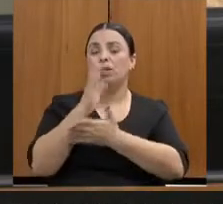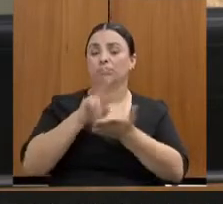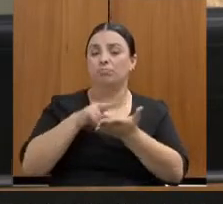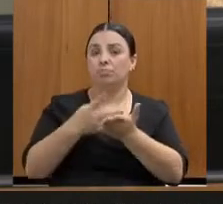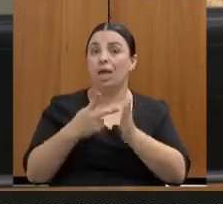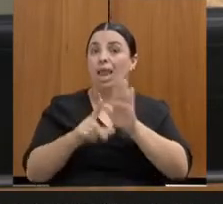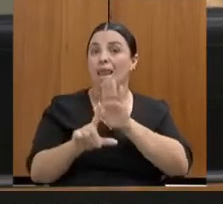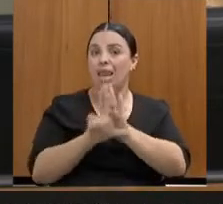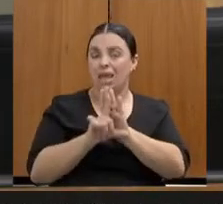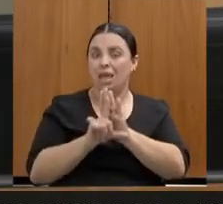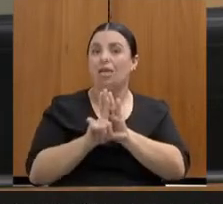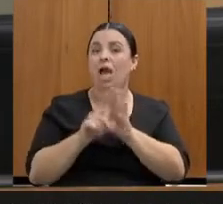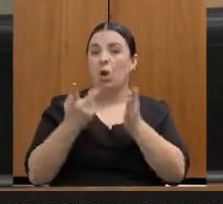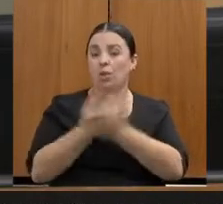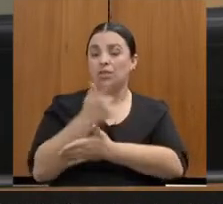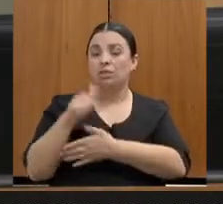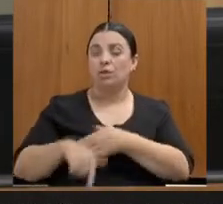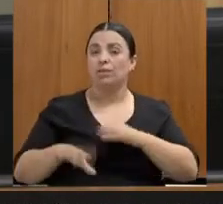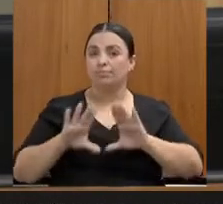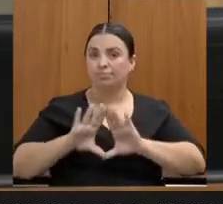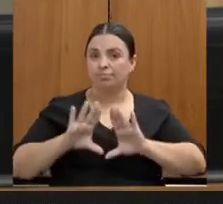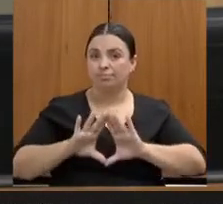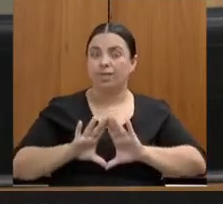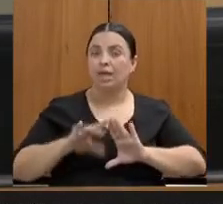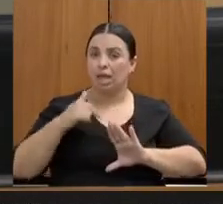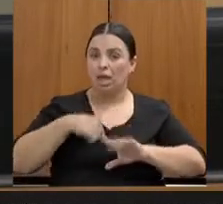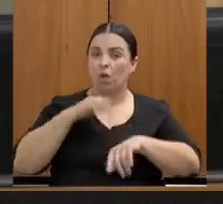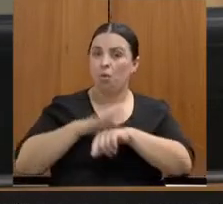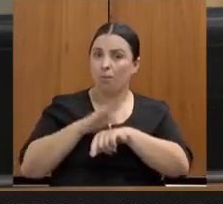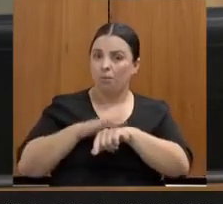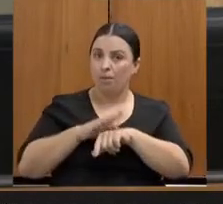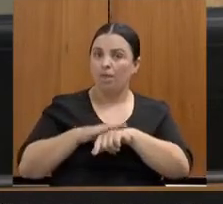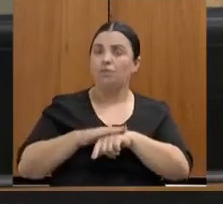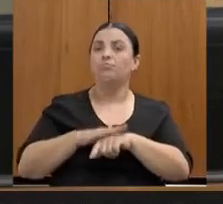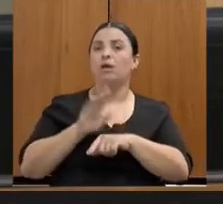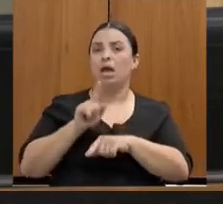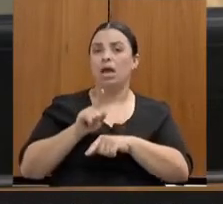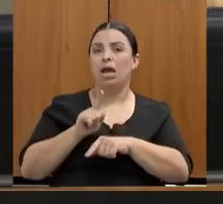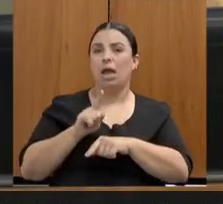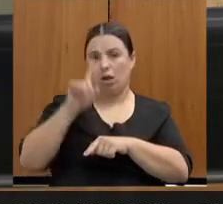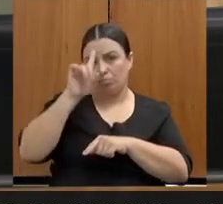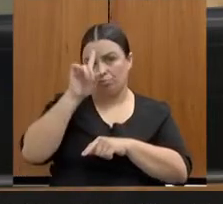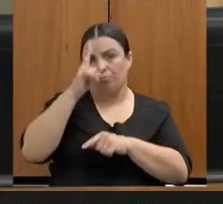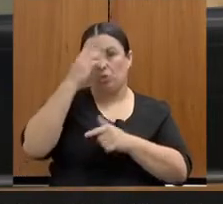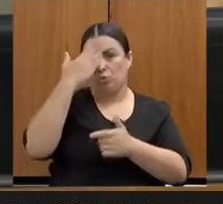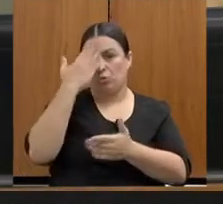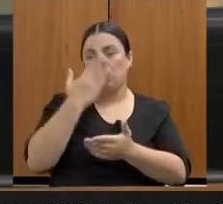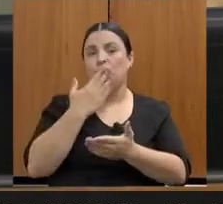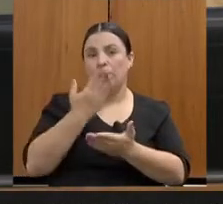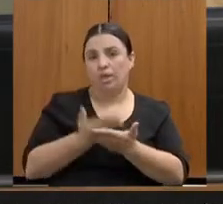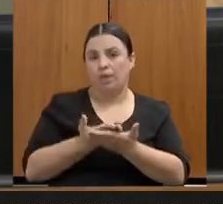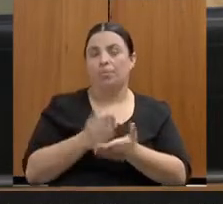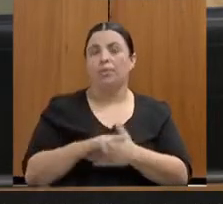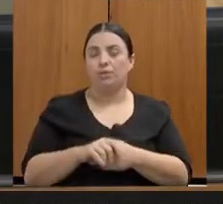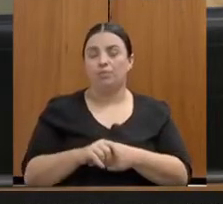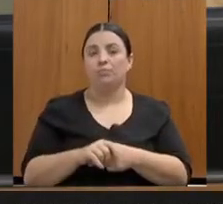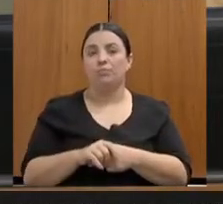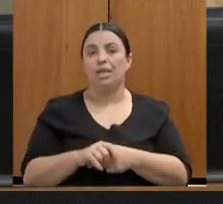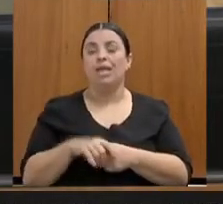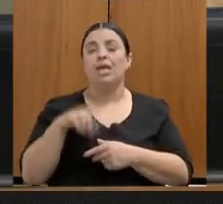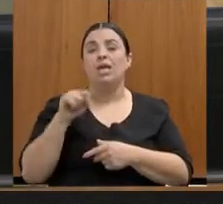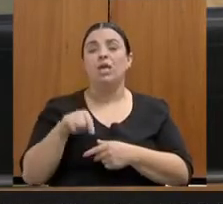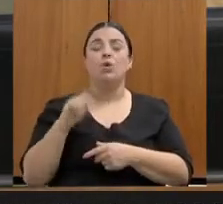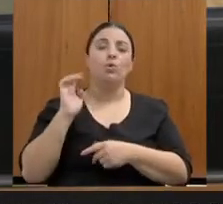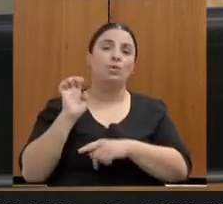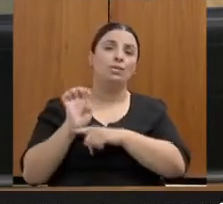E hoje o Estado de Minas trabalha com o programa chamado A Vez Delas, uma política pública para atender